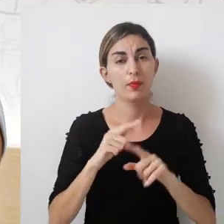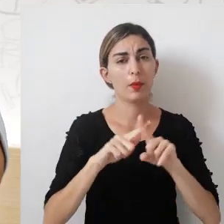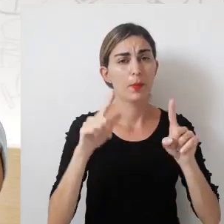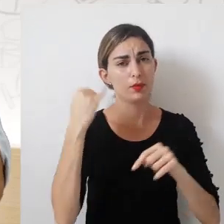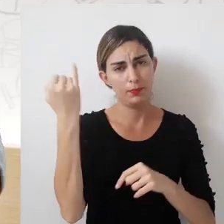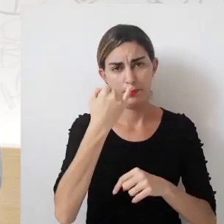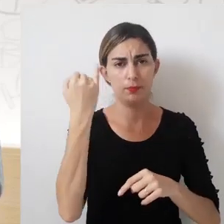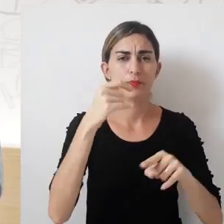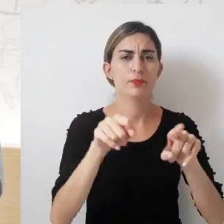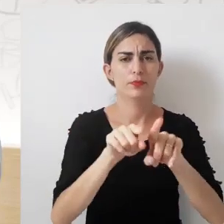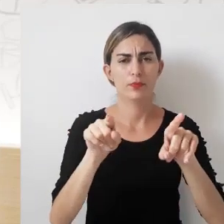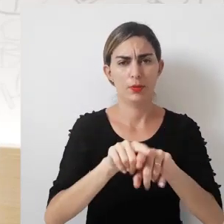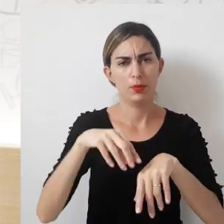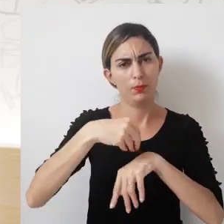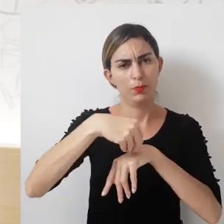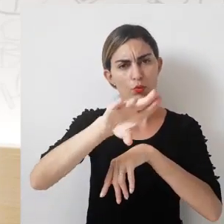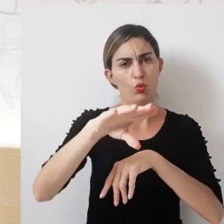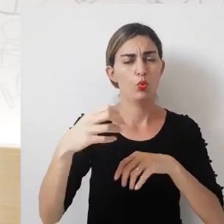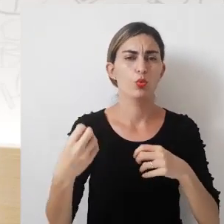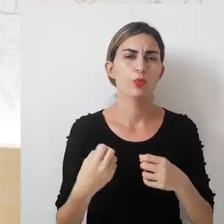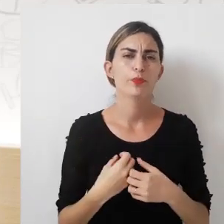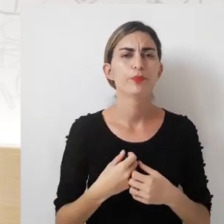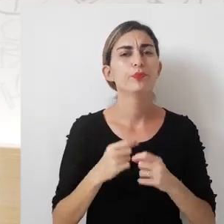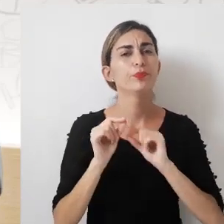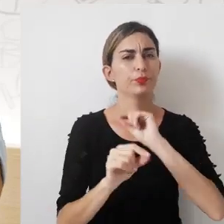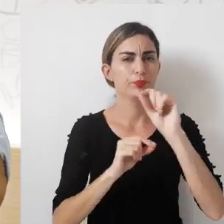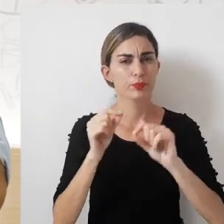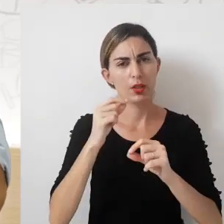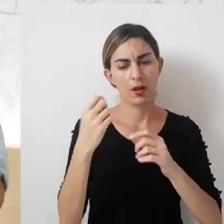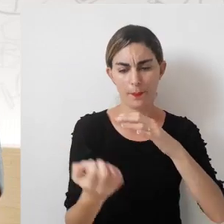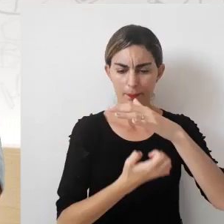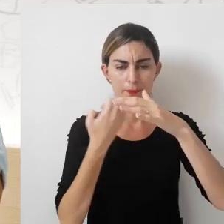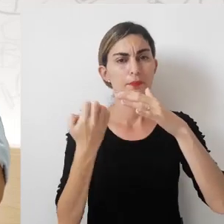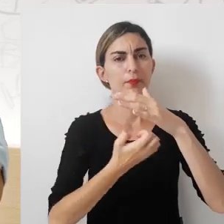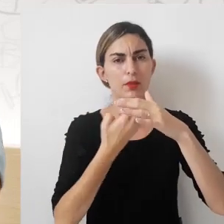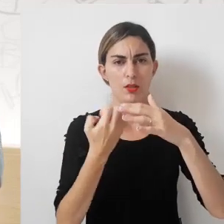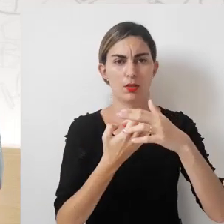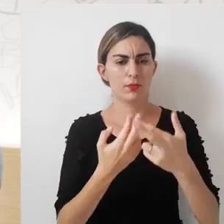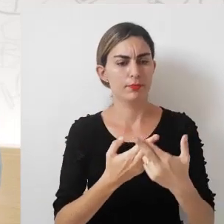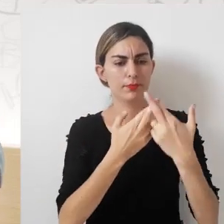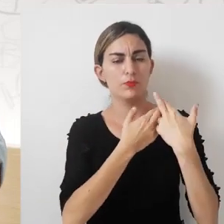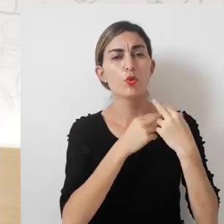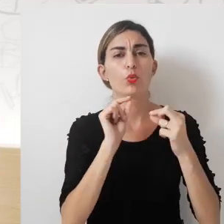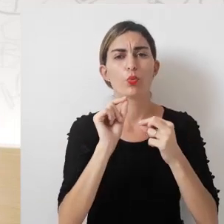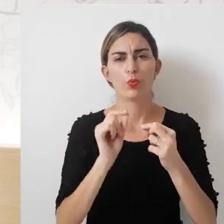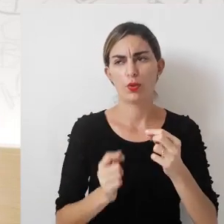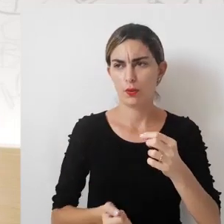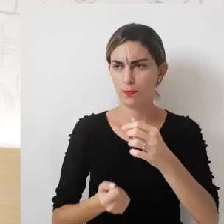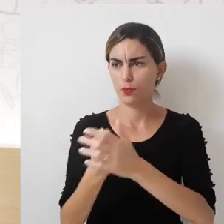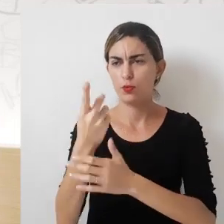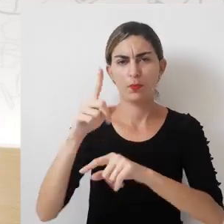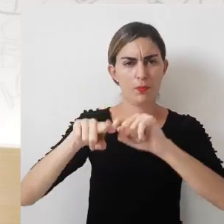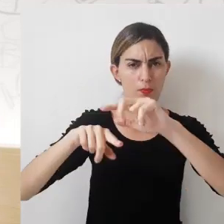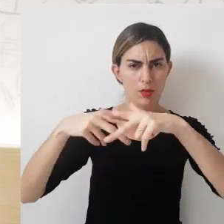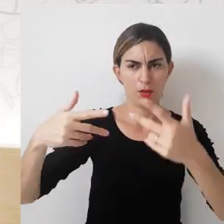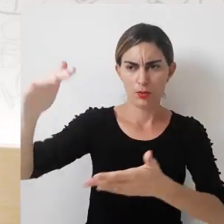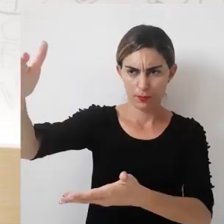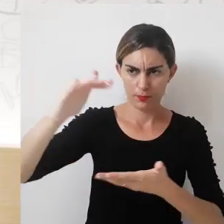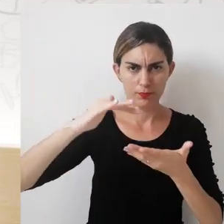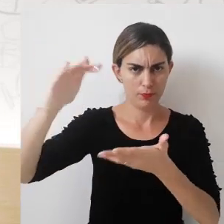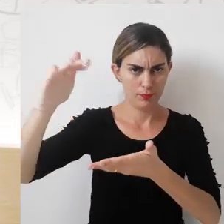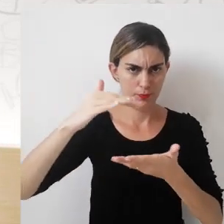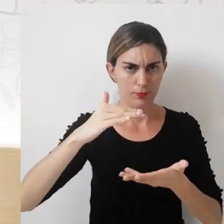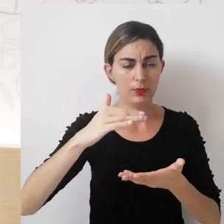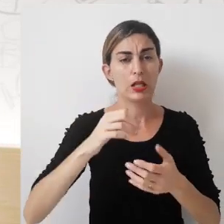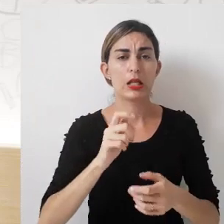Mas é importante também trazer um novo reforço aqui. A empresa exerce a compra de um material ou um